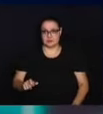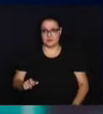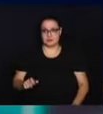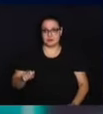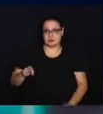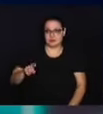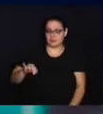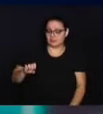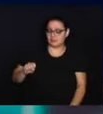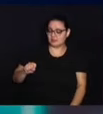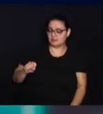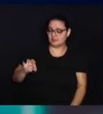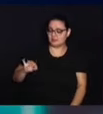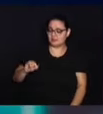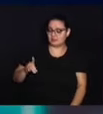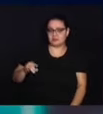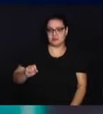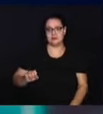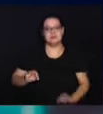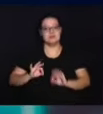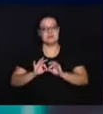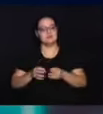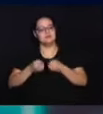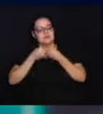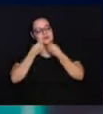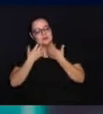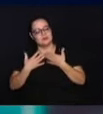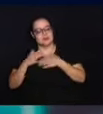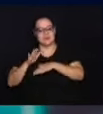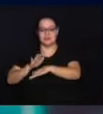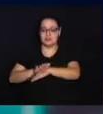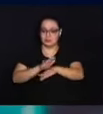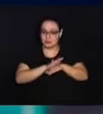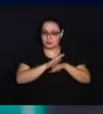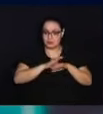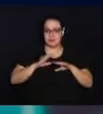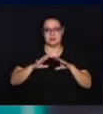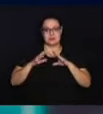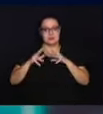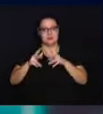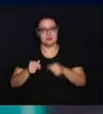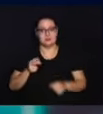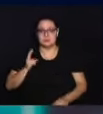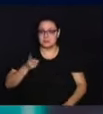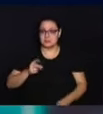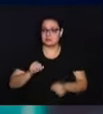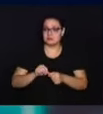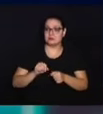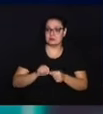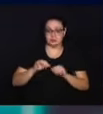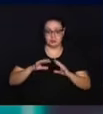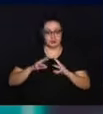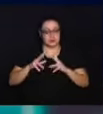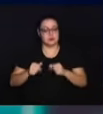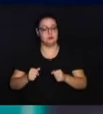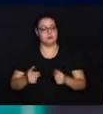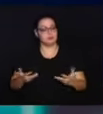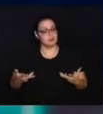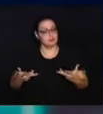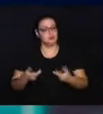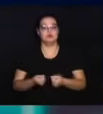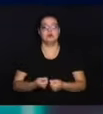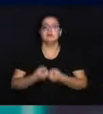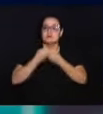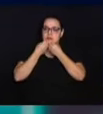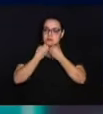O Aristides é uma pessoa simples e do bem. Ajuda a todos e sempre está fazendo tudo para que